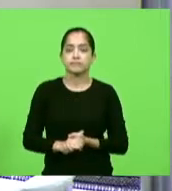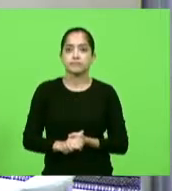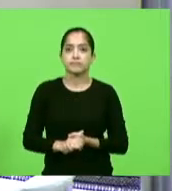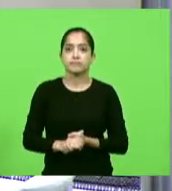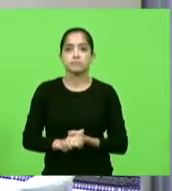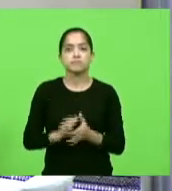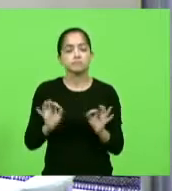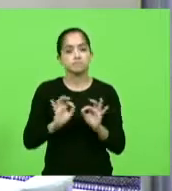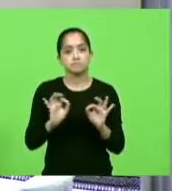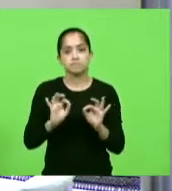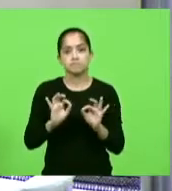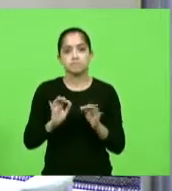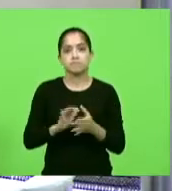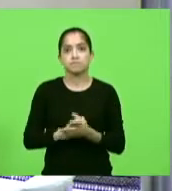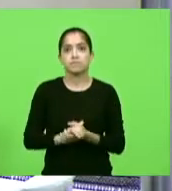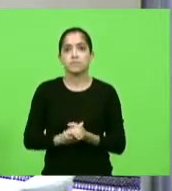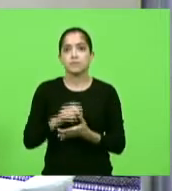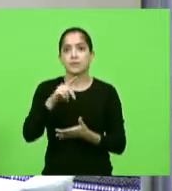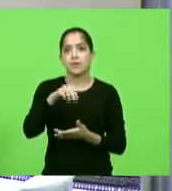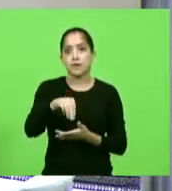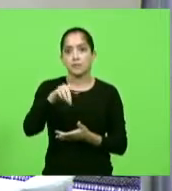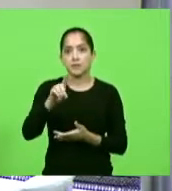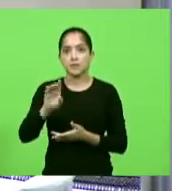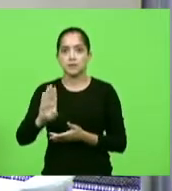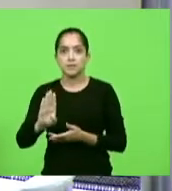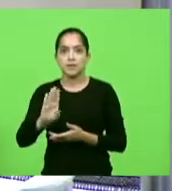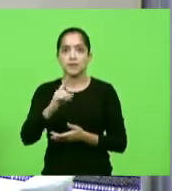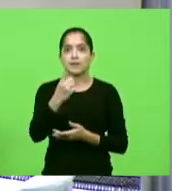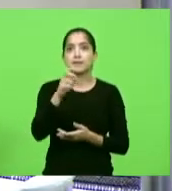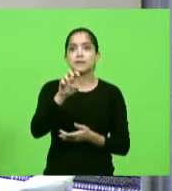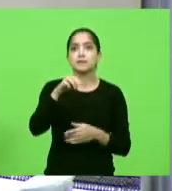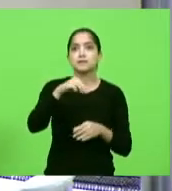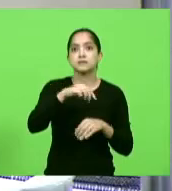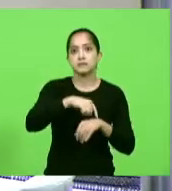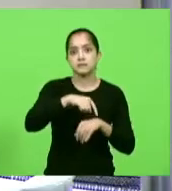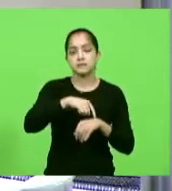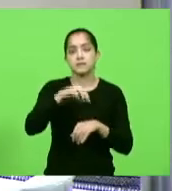Também não bloco, MDB Partido Novo, 15 minutos.